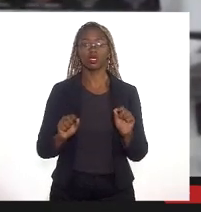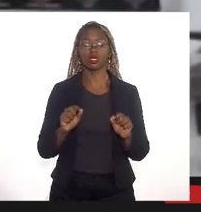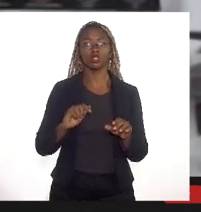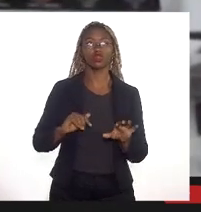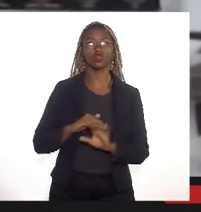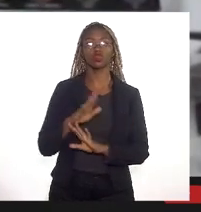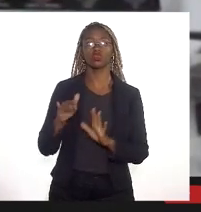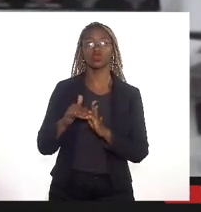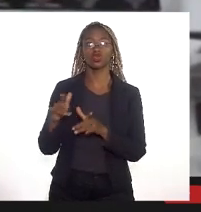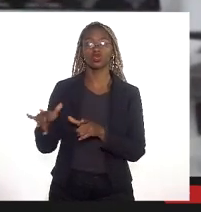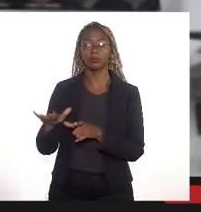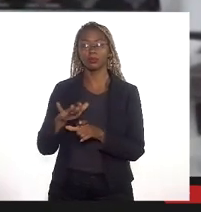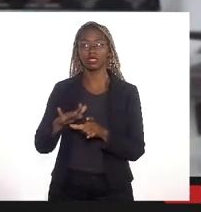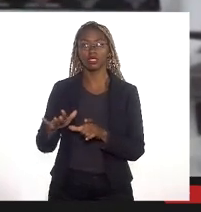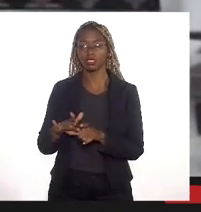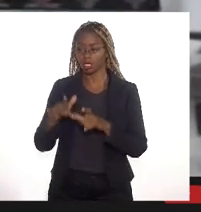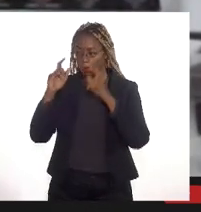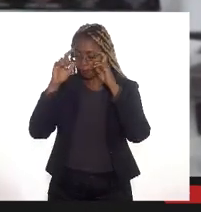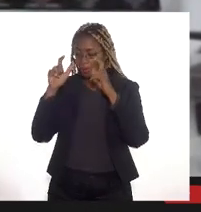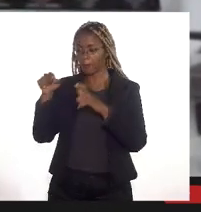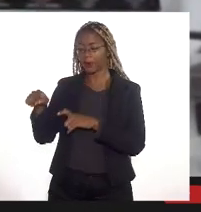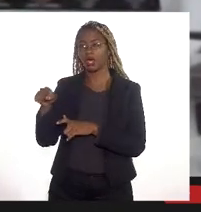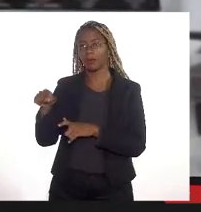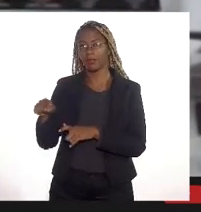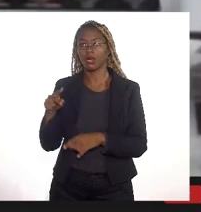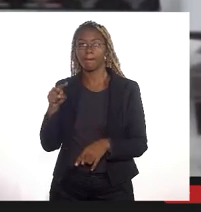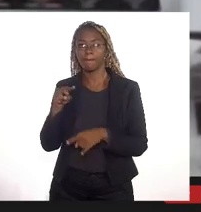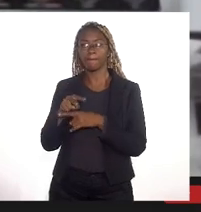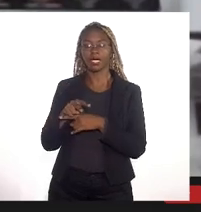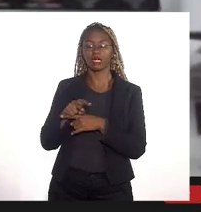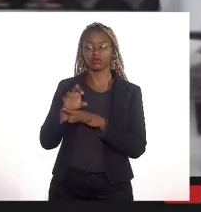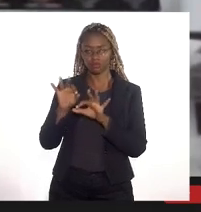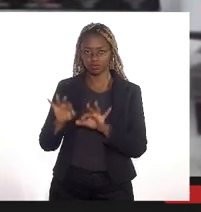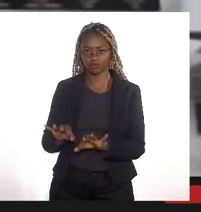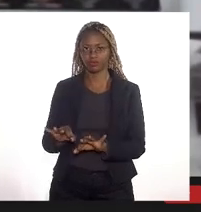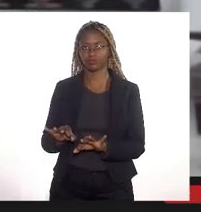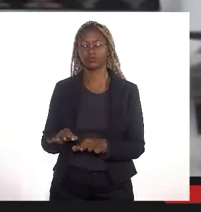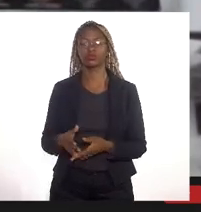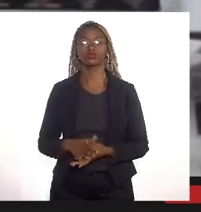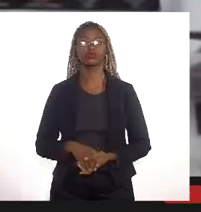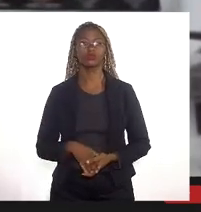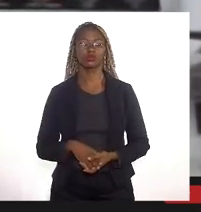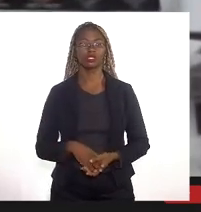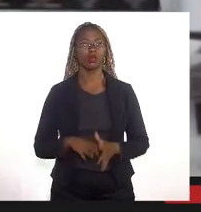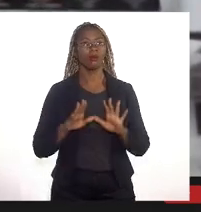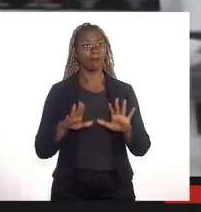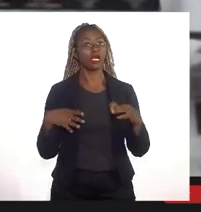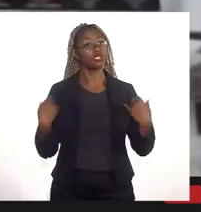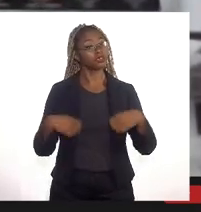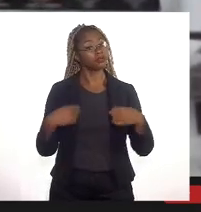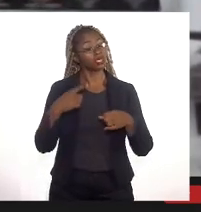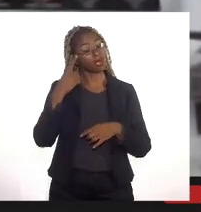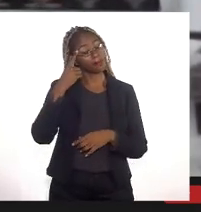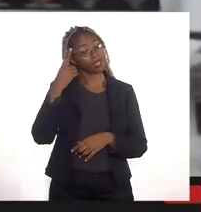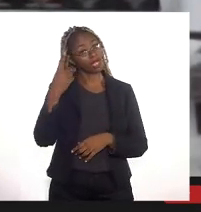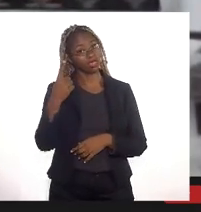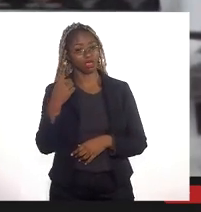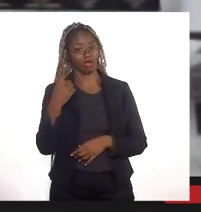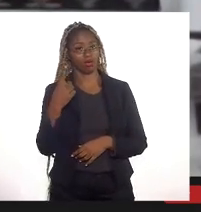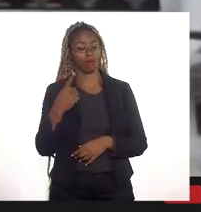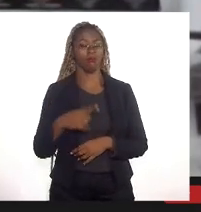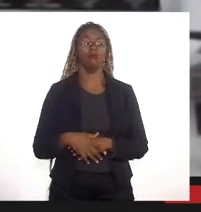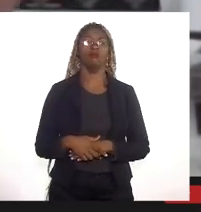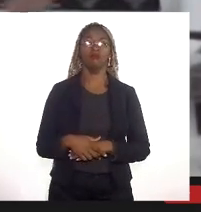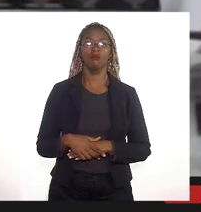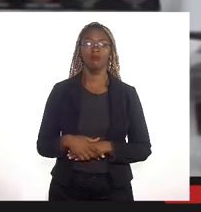seja atendida e seja preservada da melhor forma possível agora a gente tem que ser coerente da mesma